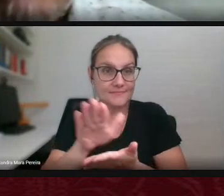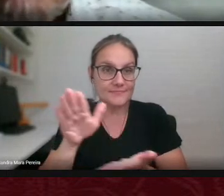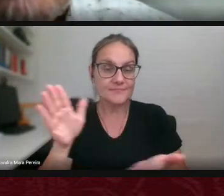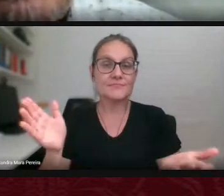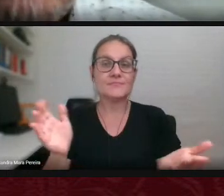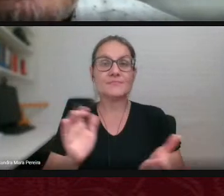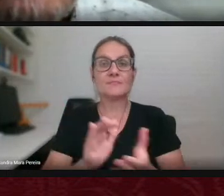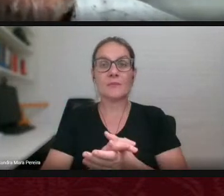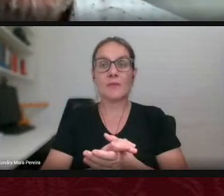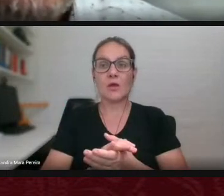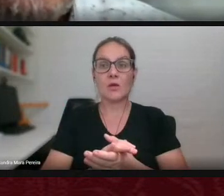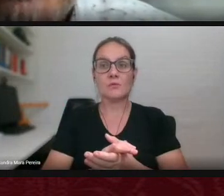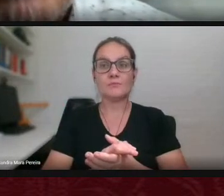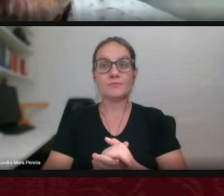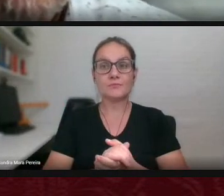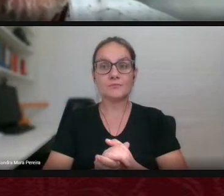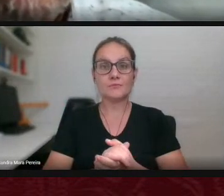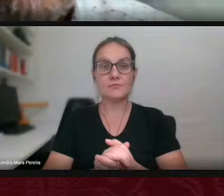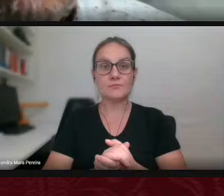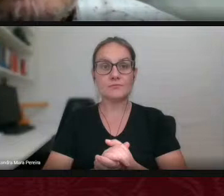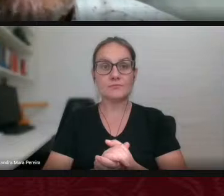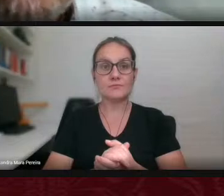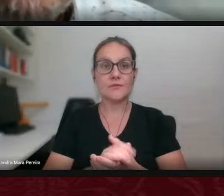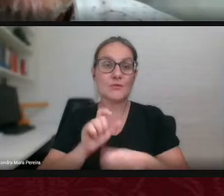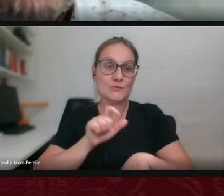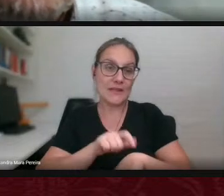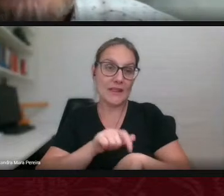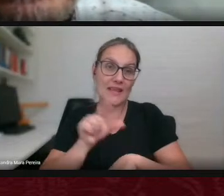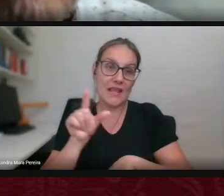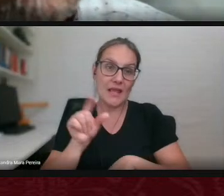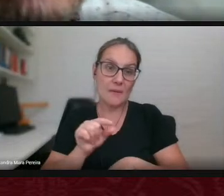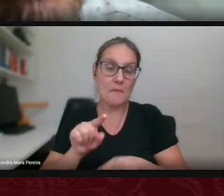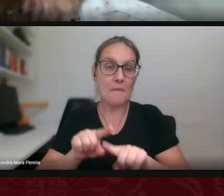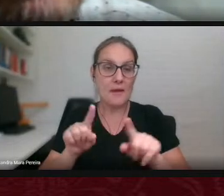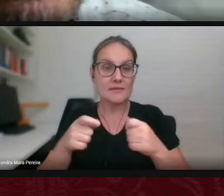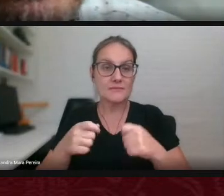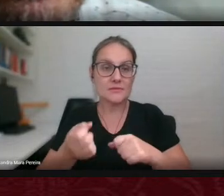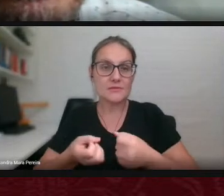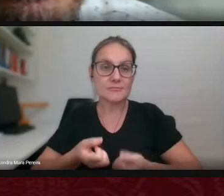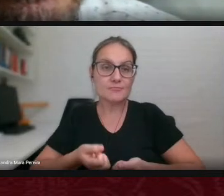por último nesse início eu sei que o tempo é muito pouco mas eu preciso manifestar